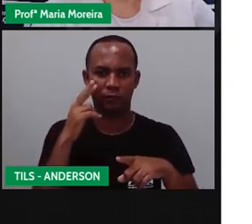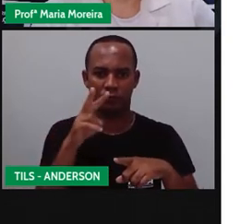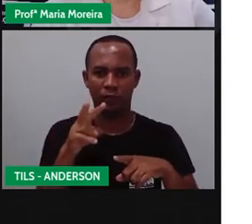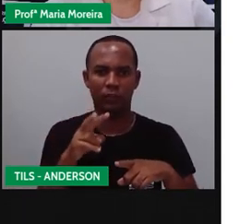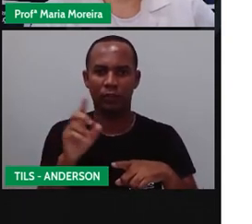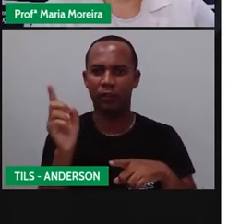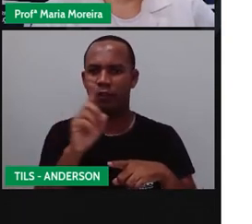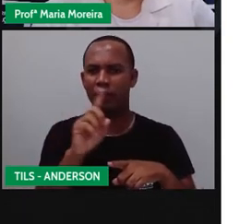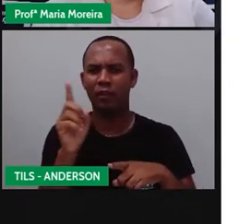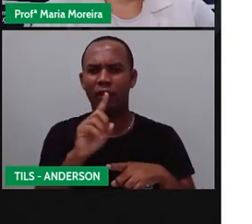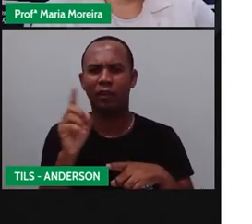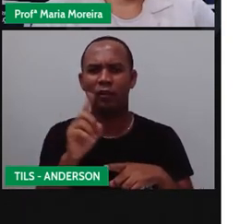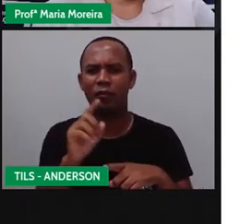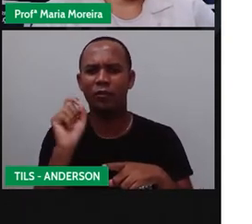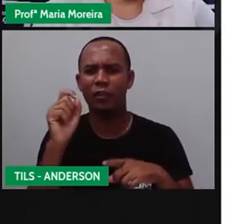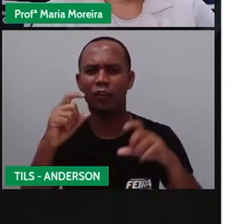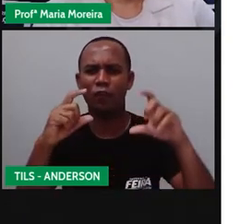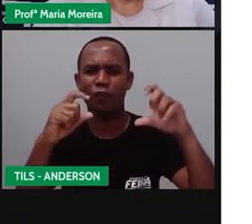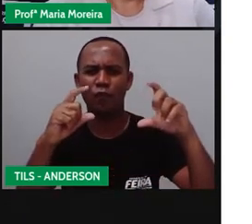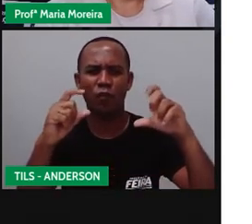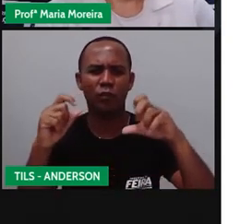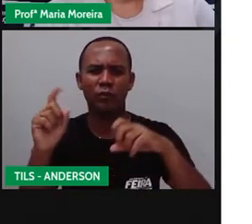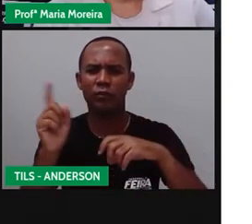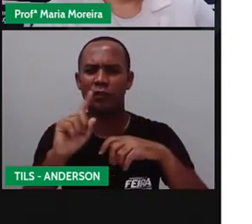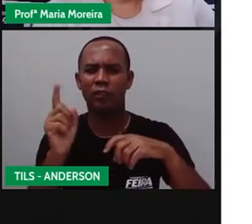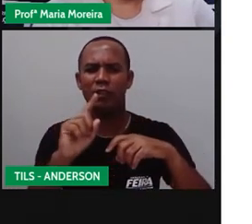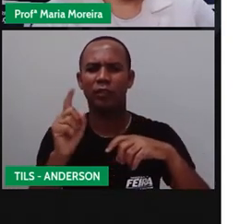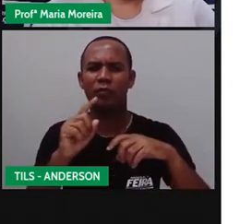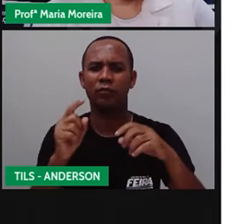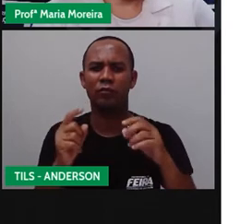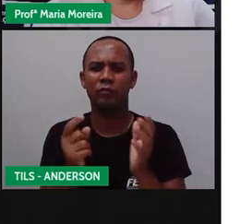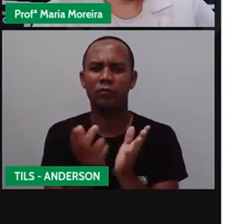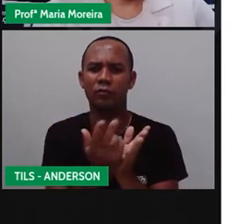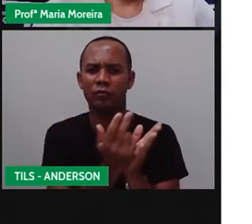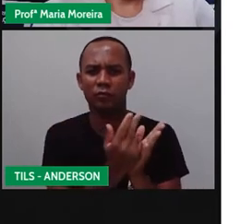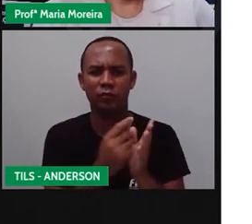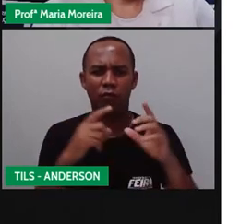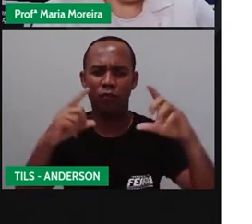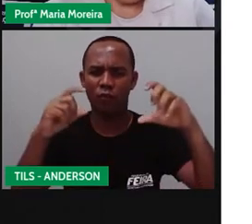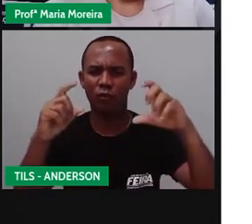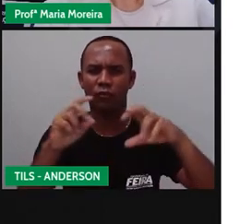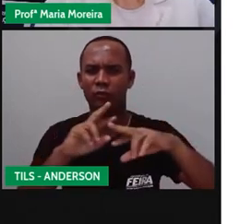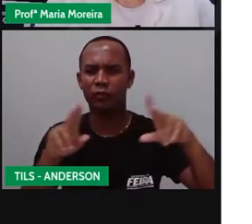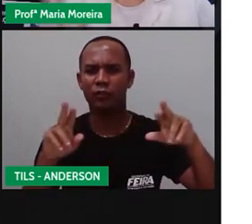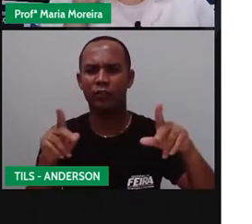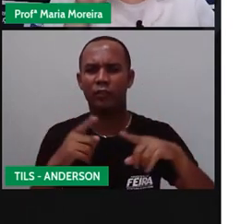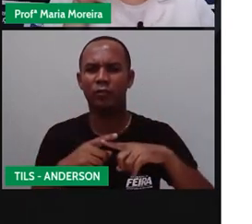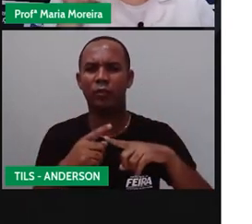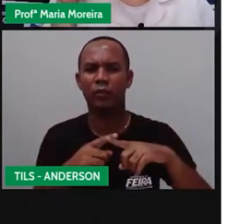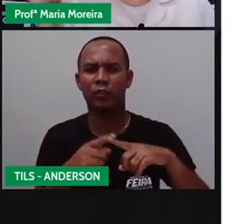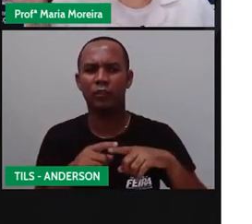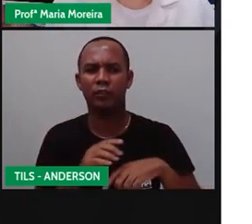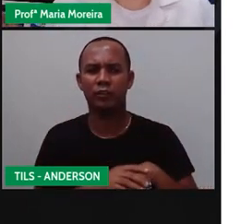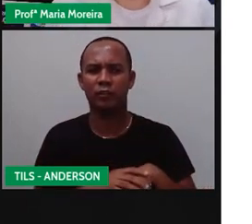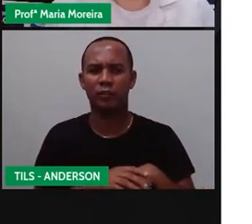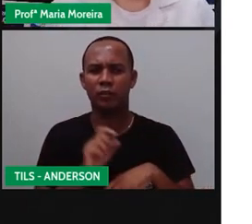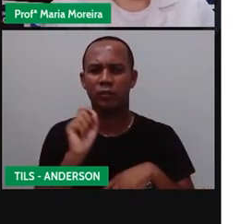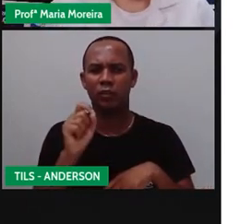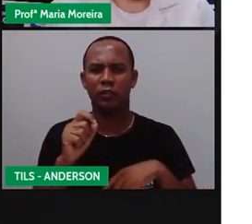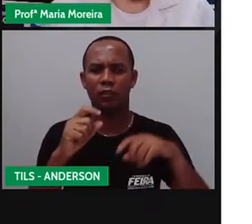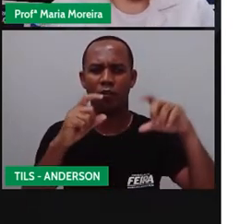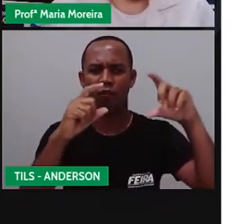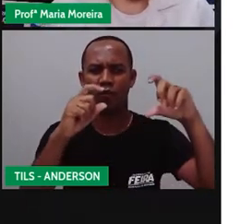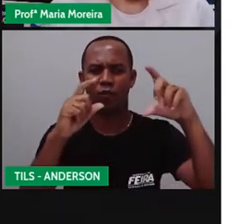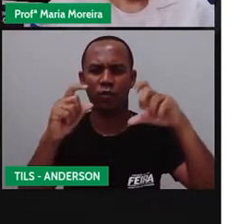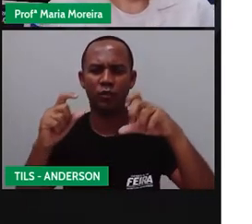não são apenas imagens, certo? E não são imagens aleatórias. Por quê? Se você traz esses símbolos